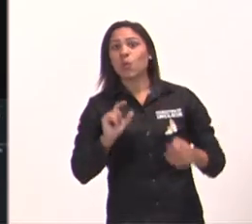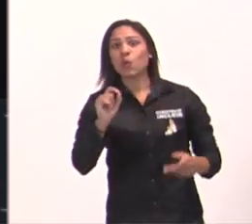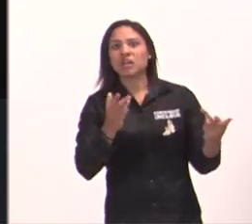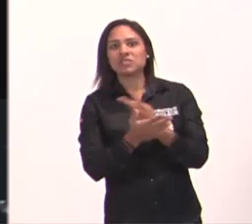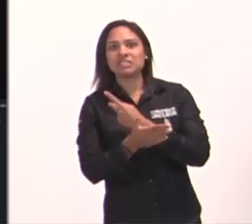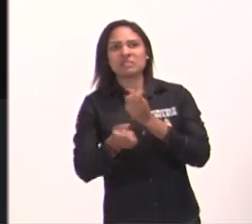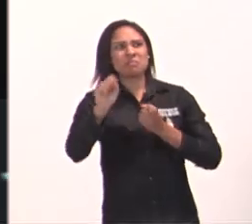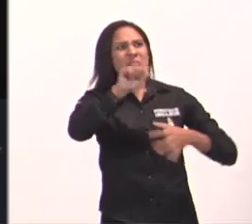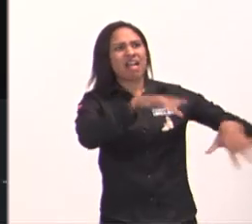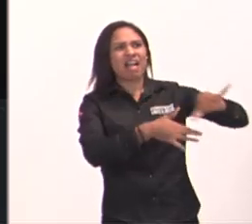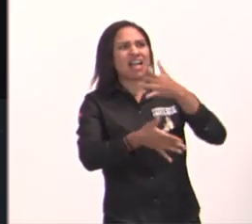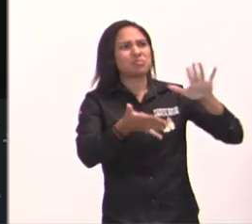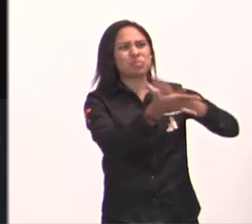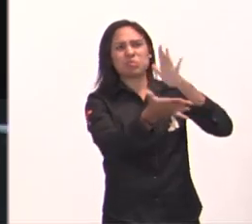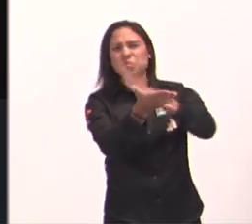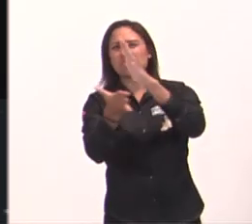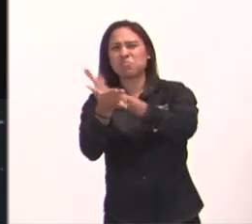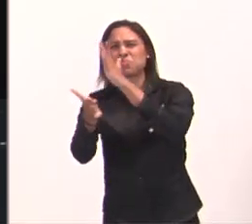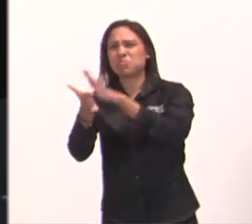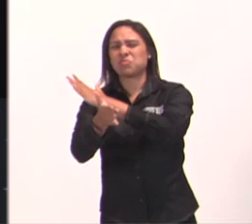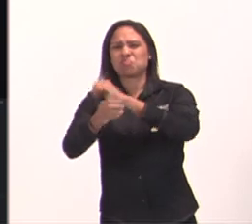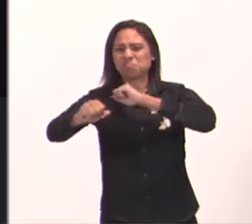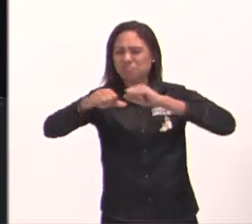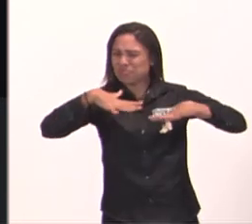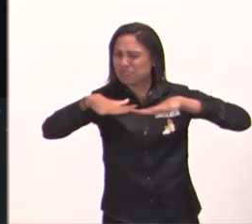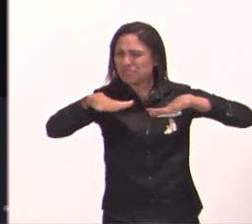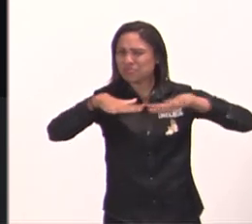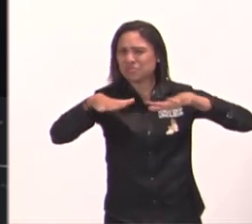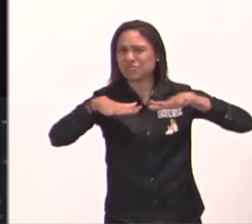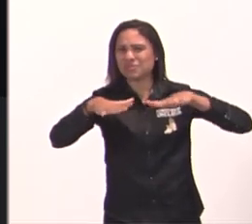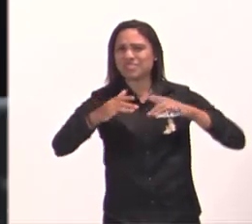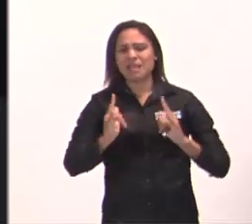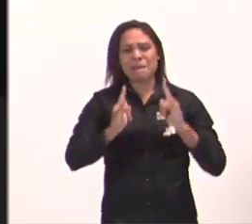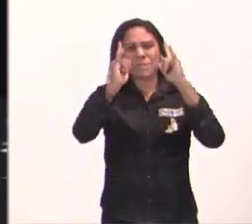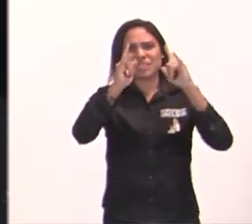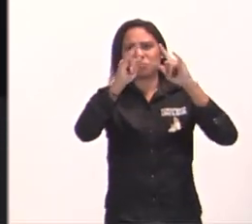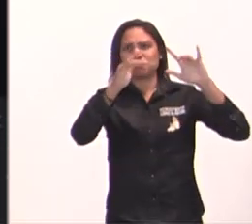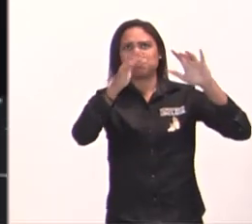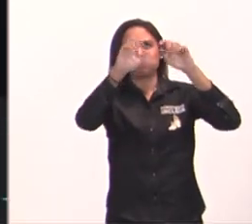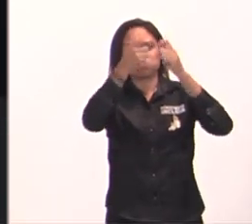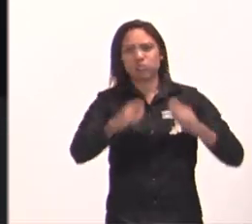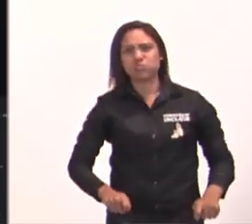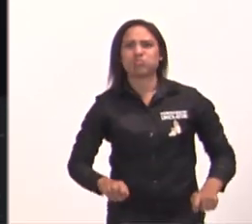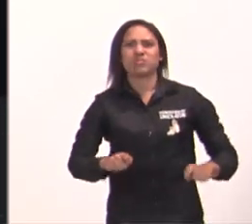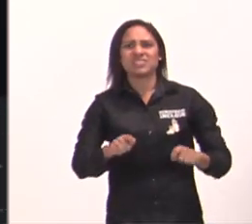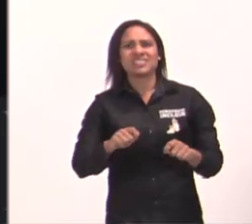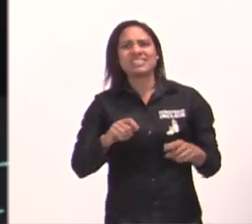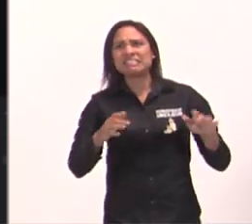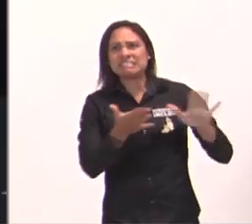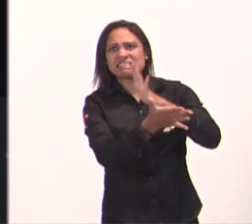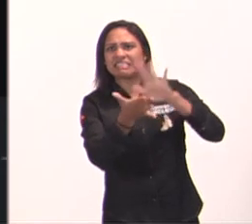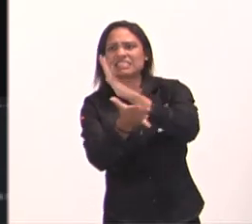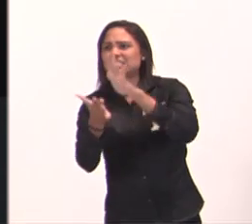sabe o acontece? tem remoto quebrando tudo, esfacelando tudo, prédio caindo, fábrica caindo, armazém